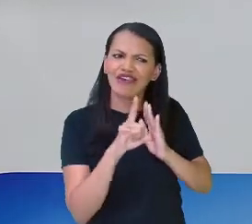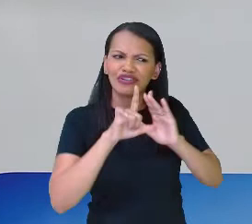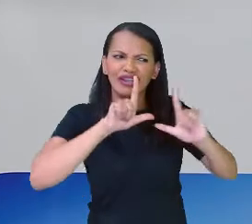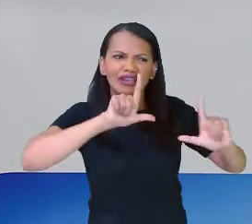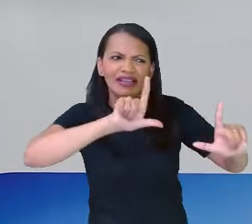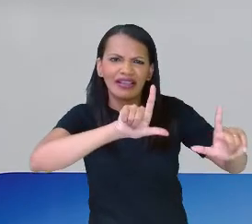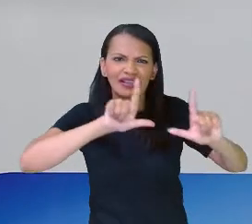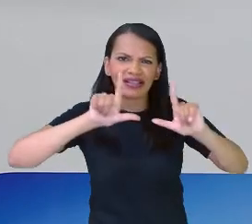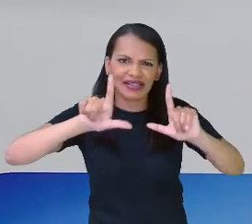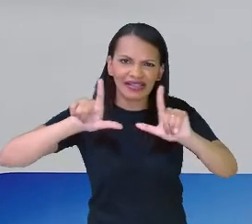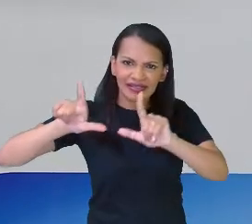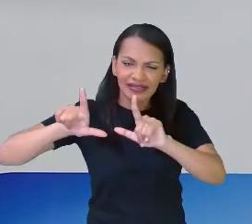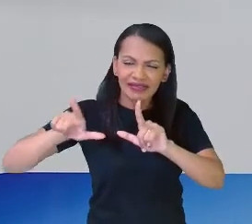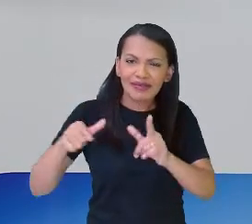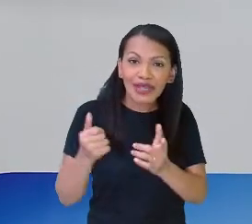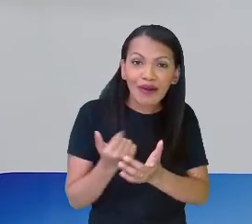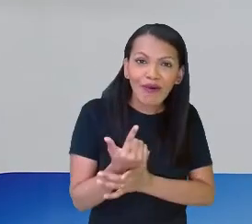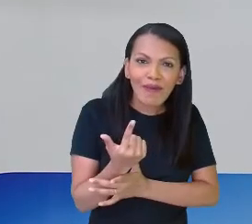para comprar essa cerâmica?